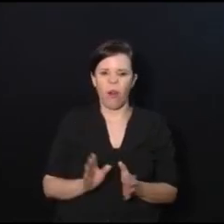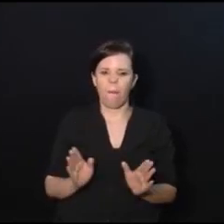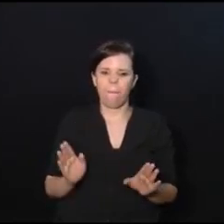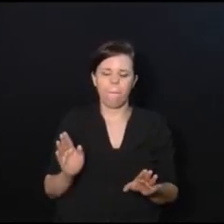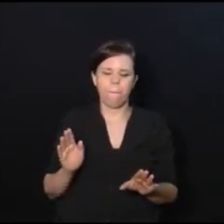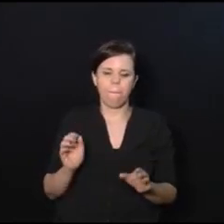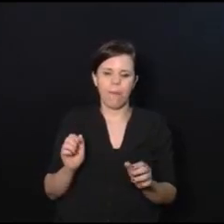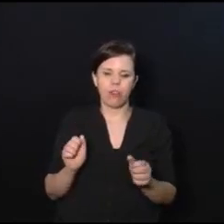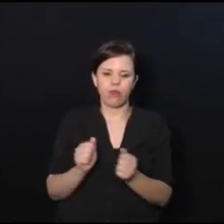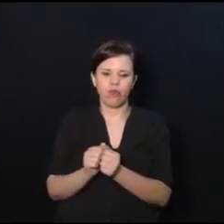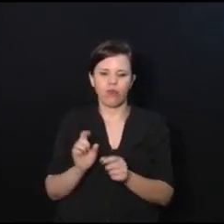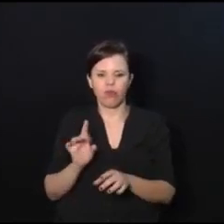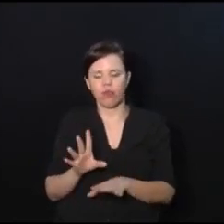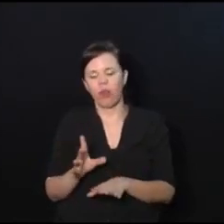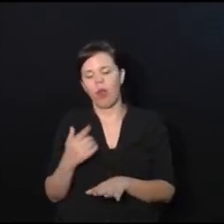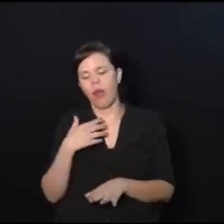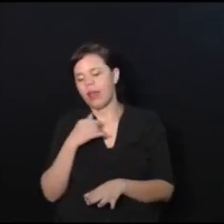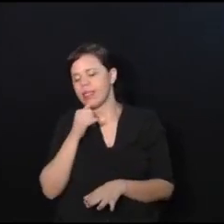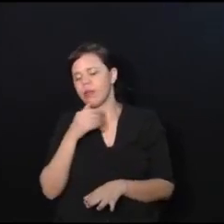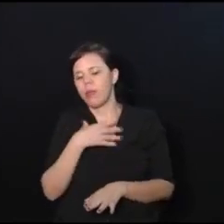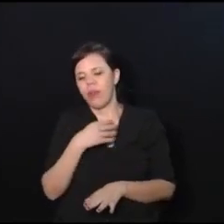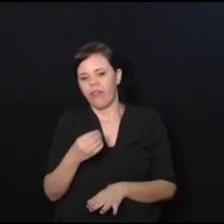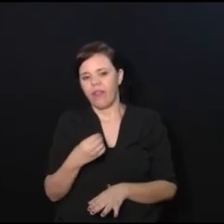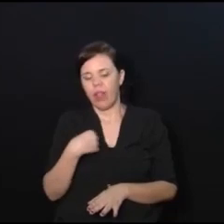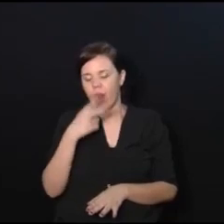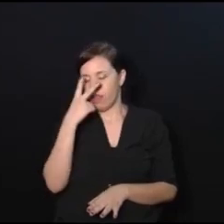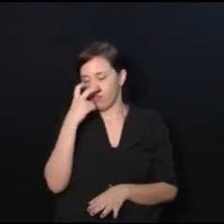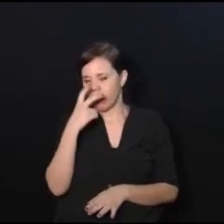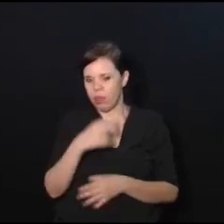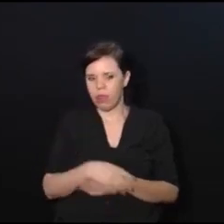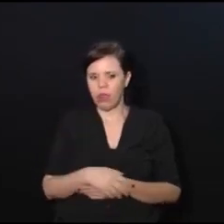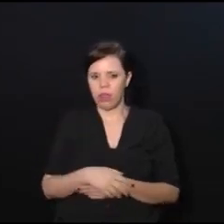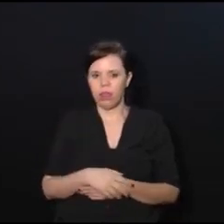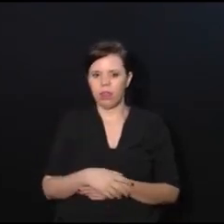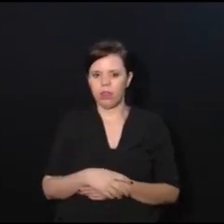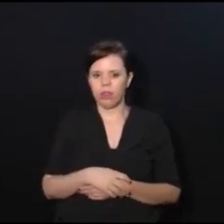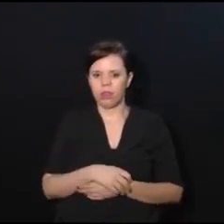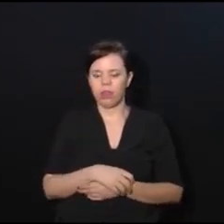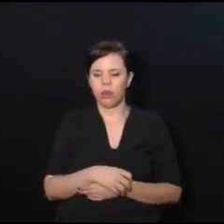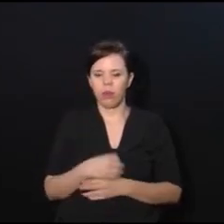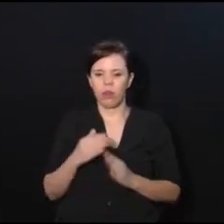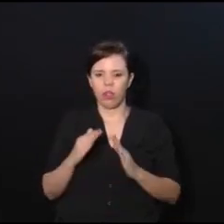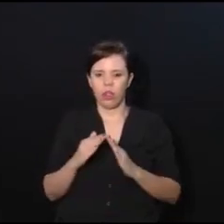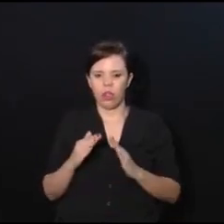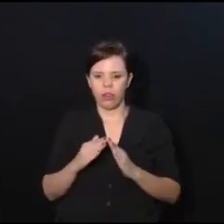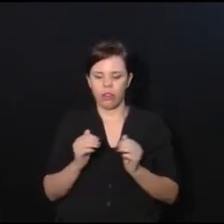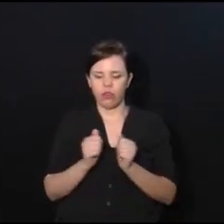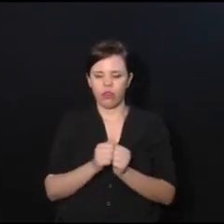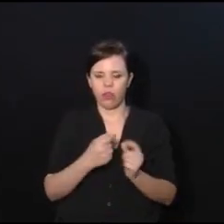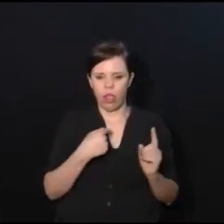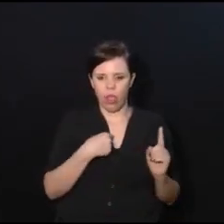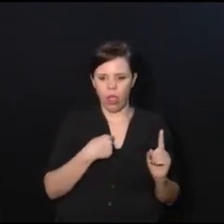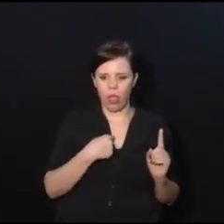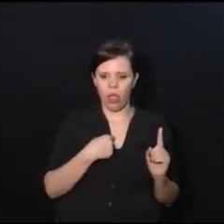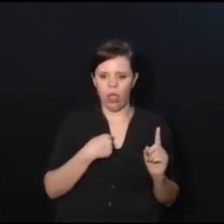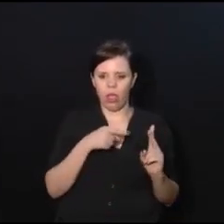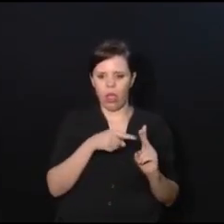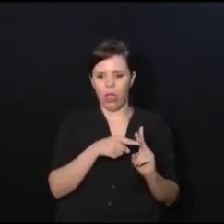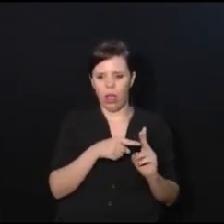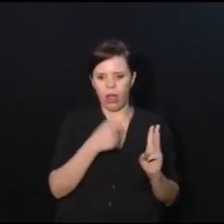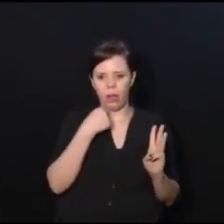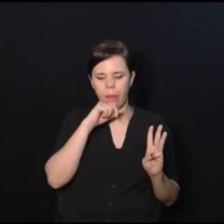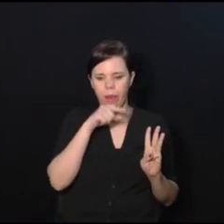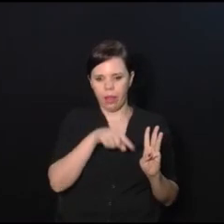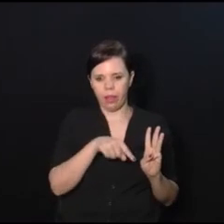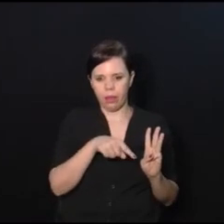Por exemplo, a minha filha sendo cega, morava eu, ela, no começo morava ela e a mãe, que a mãe